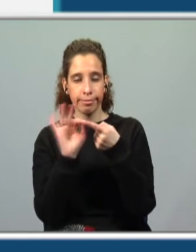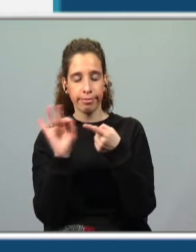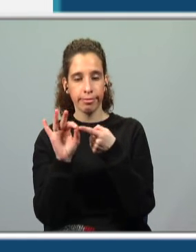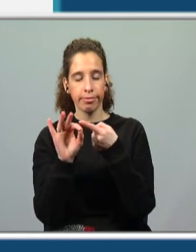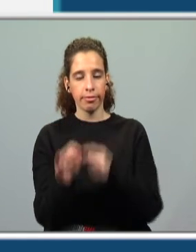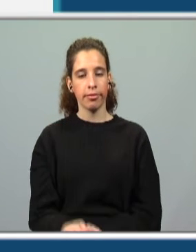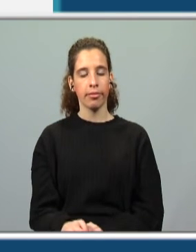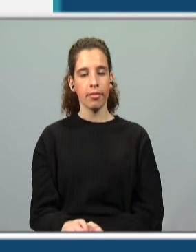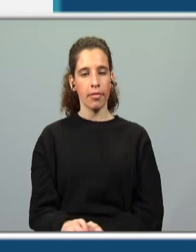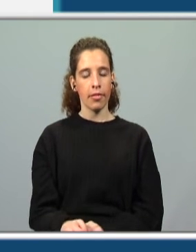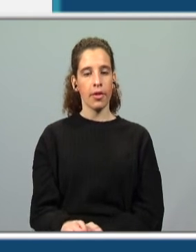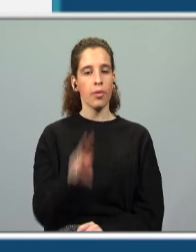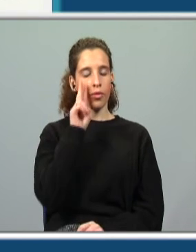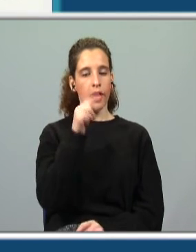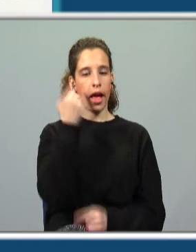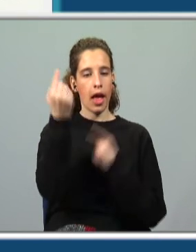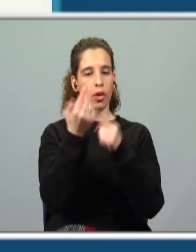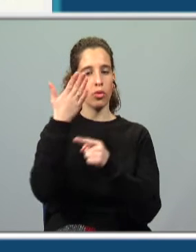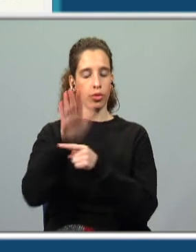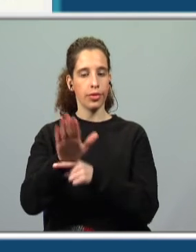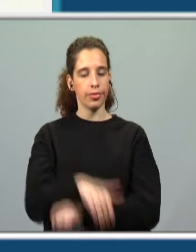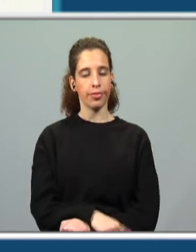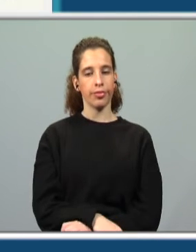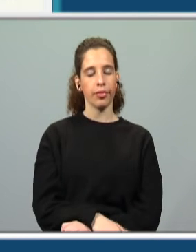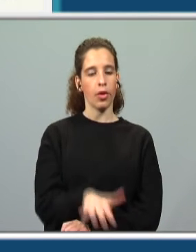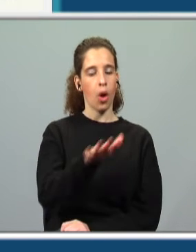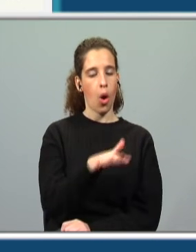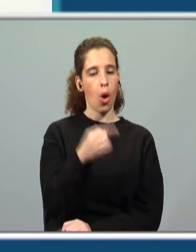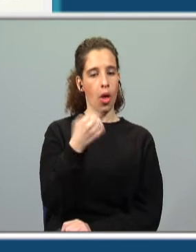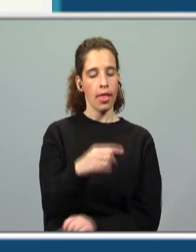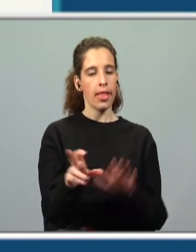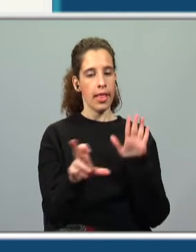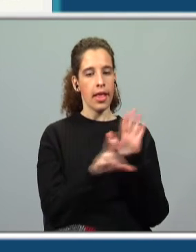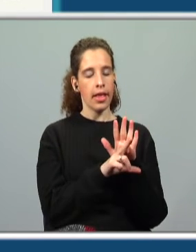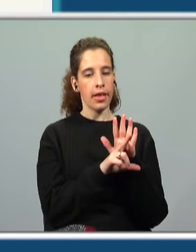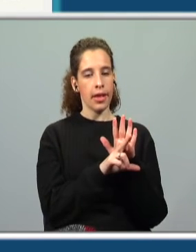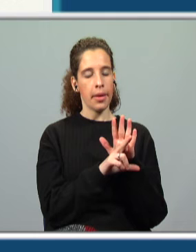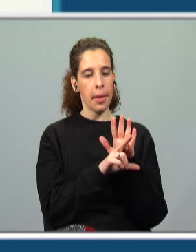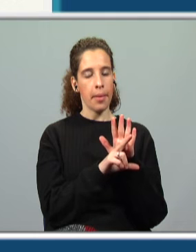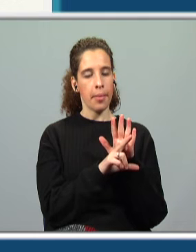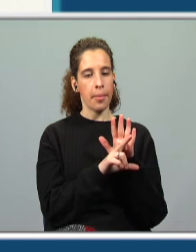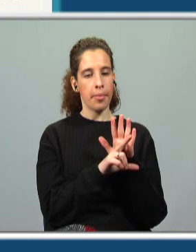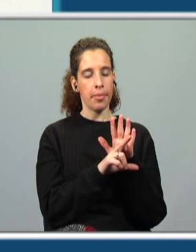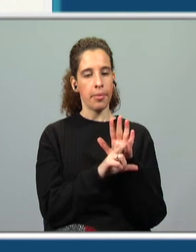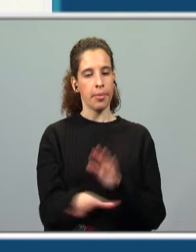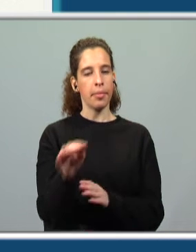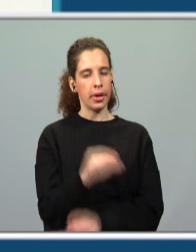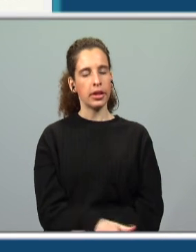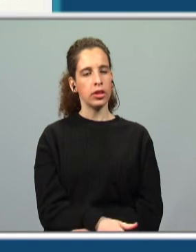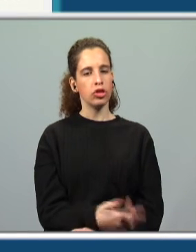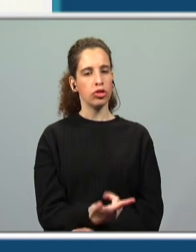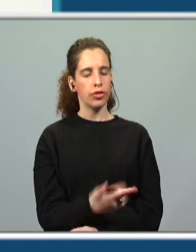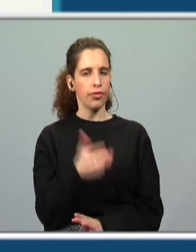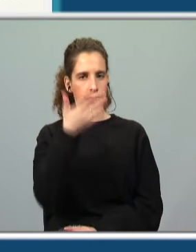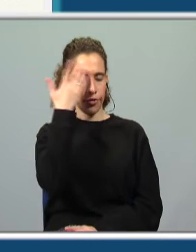vamos aqui ver mais alguns exemplos em que temos as regras um bocadinho mais explícitas.